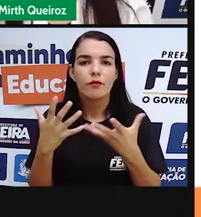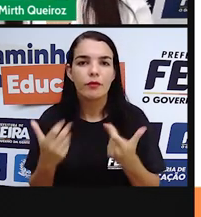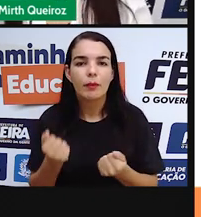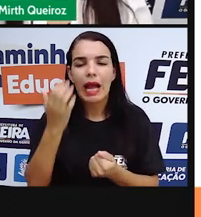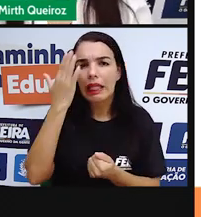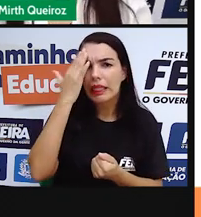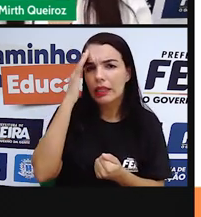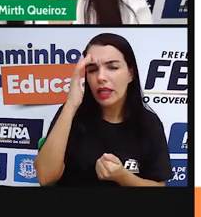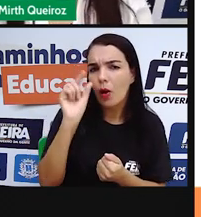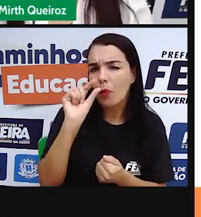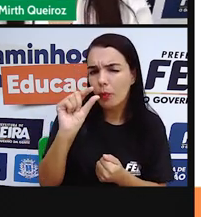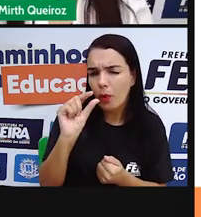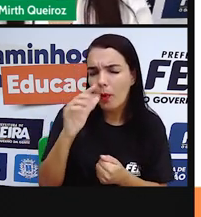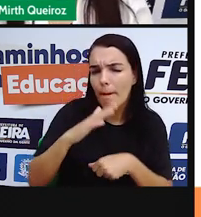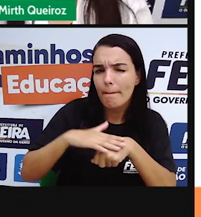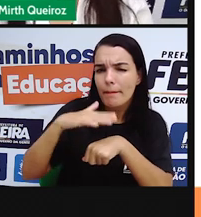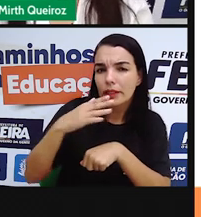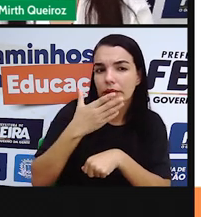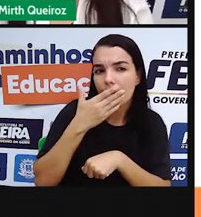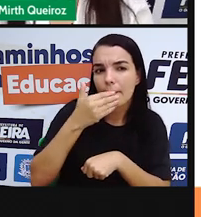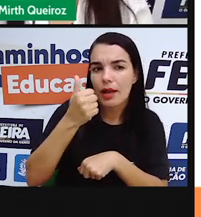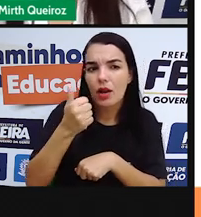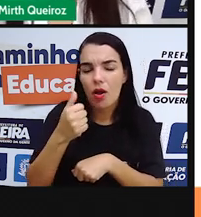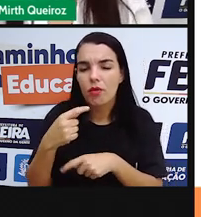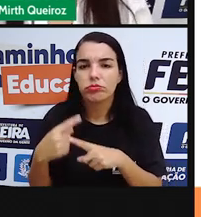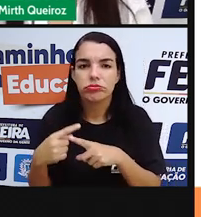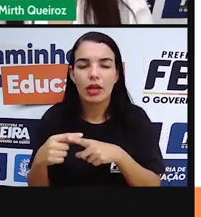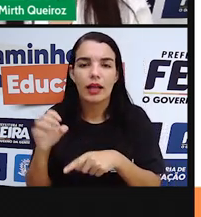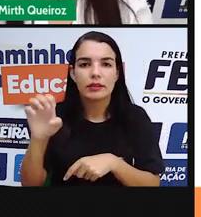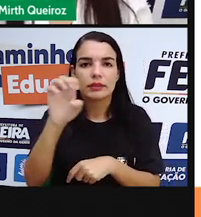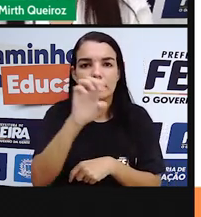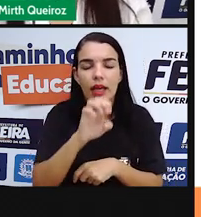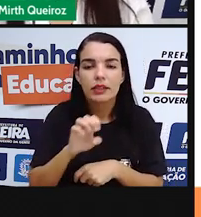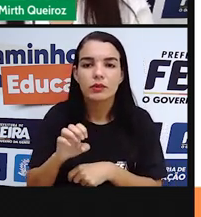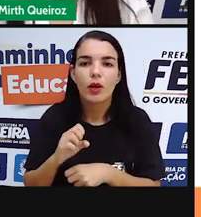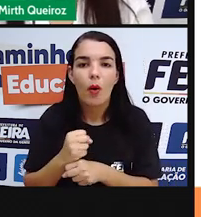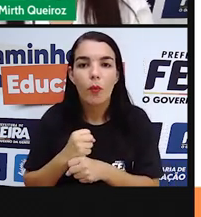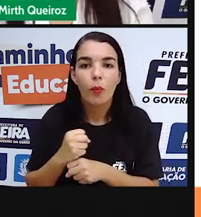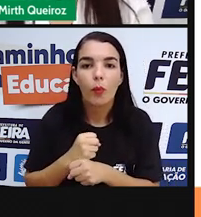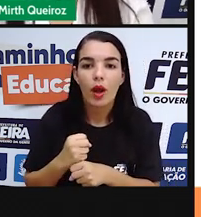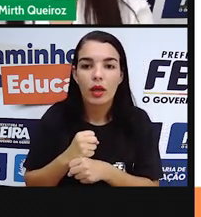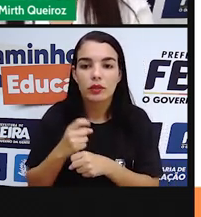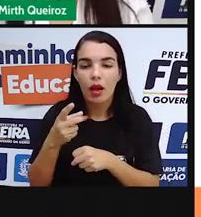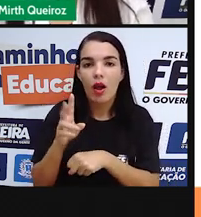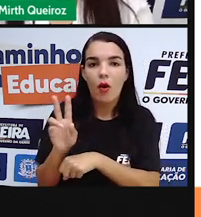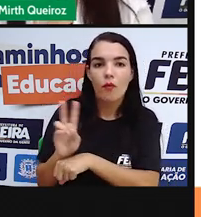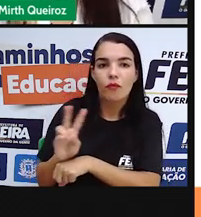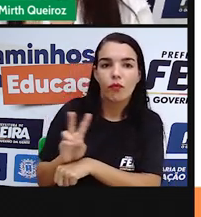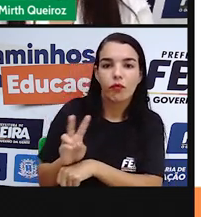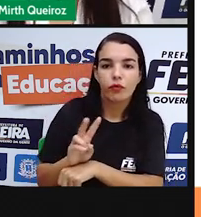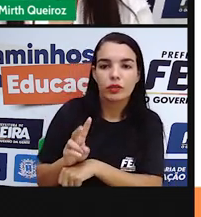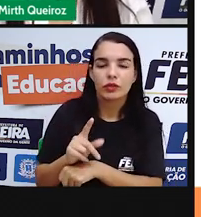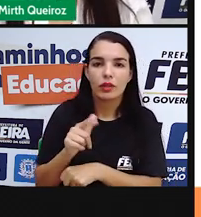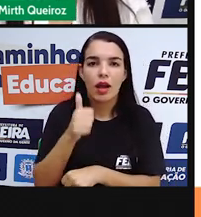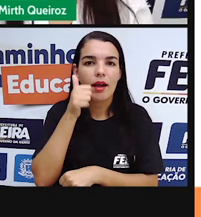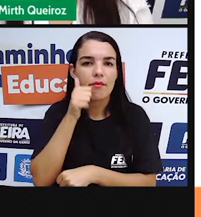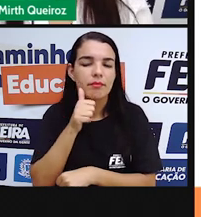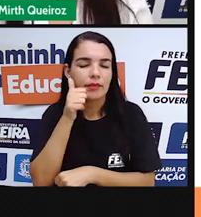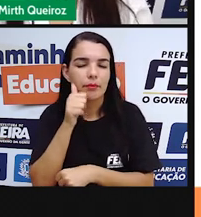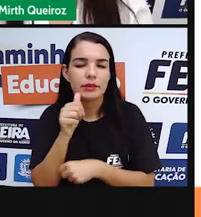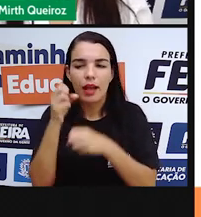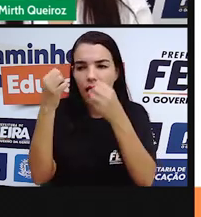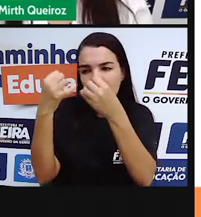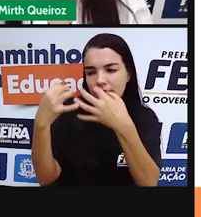Vamos entender mais um pouco aí sobre as estações do ano, com um vídeo que, onde uma garotinha, ela vai